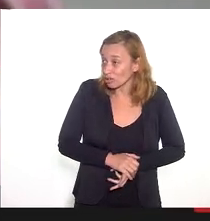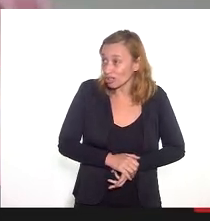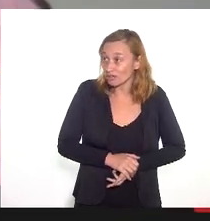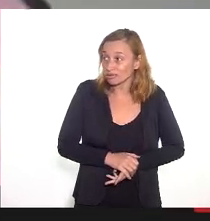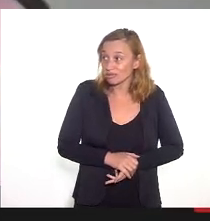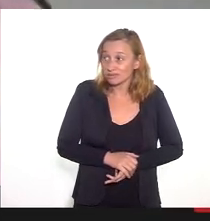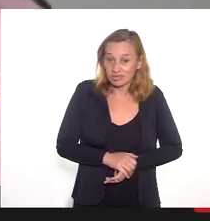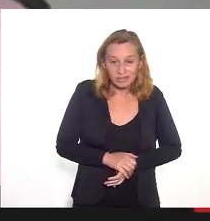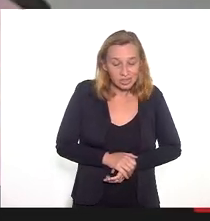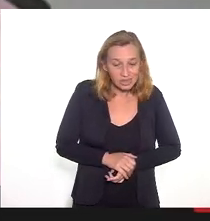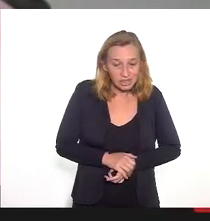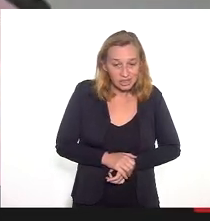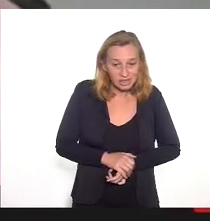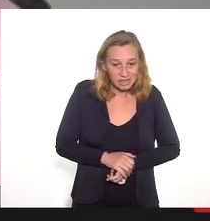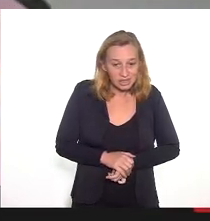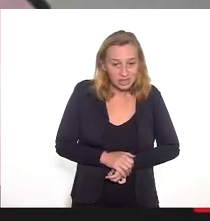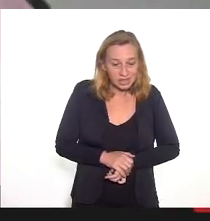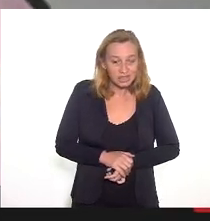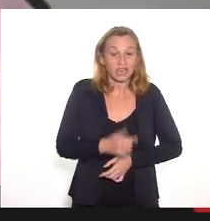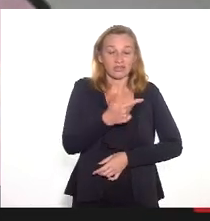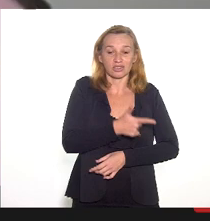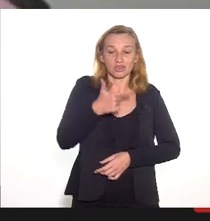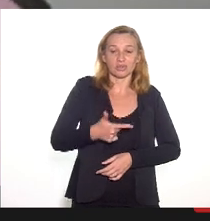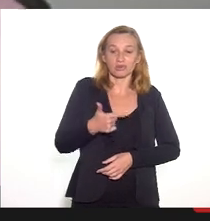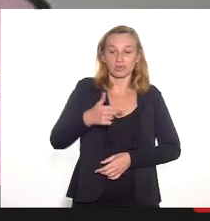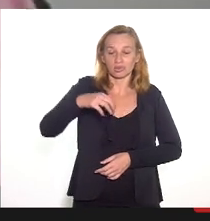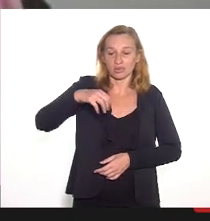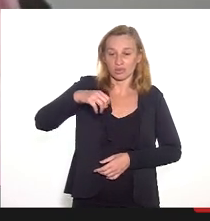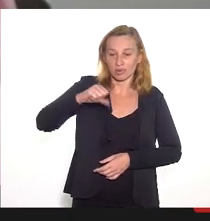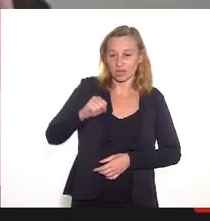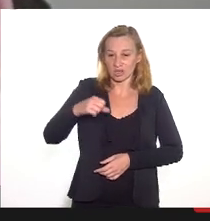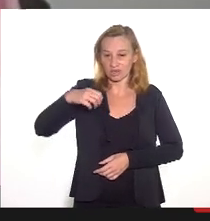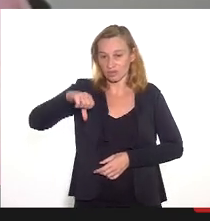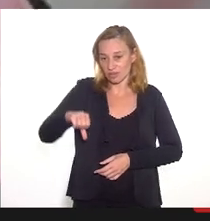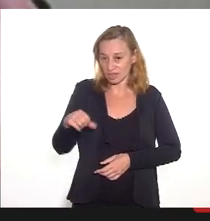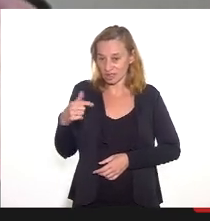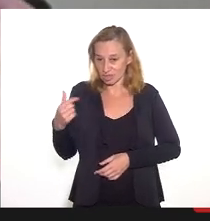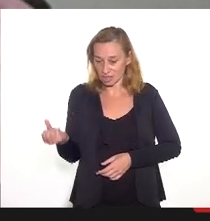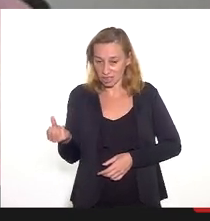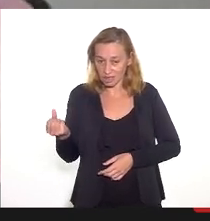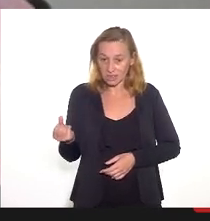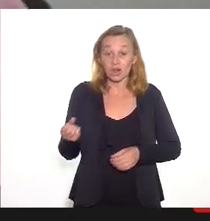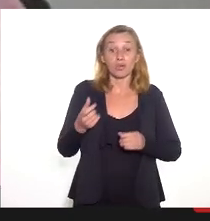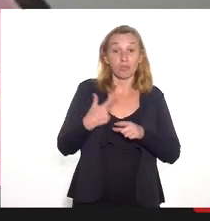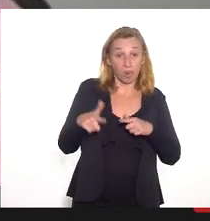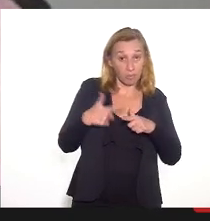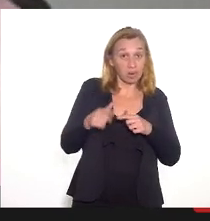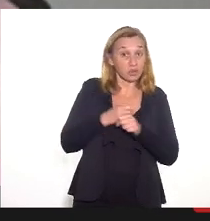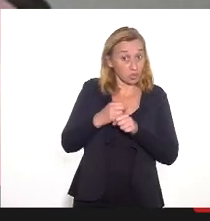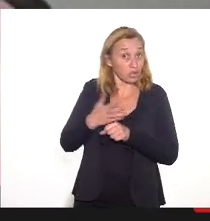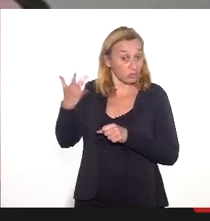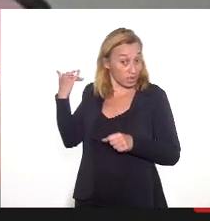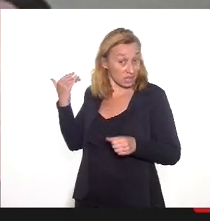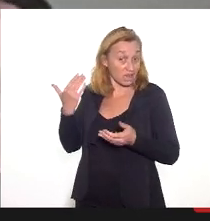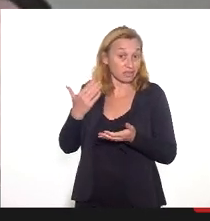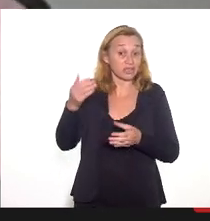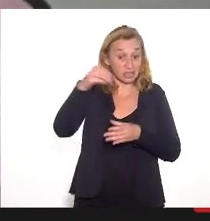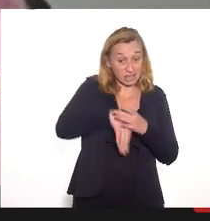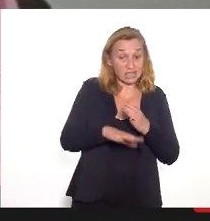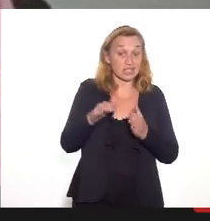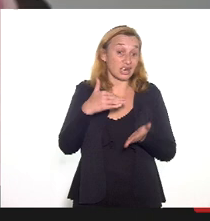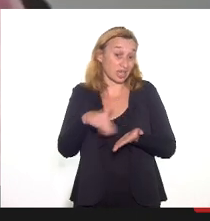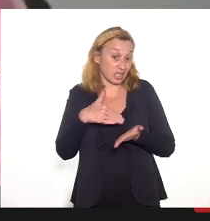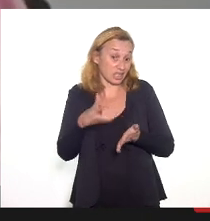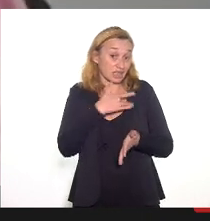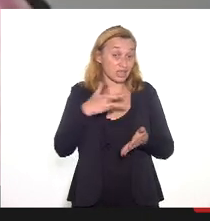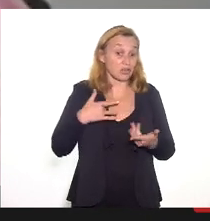deputada Marta Rocha. Está aqui, bem claro, 22.896. Nós tivemos um problema no passado, dentro da Secretaria de Saúde, devido a